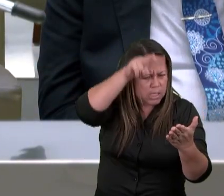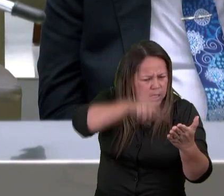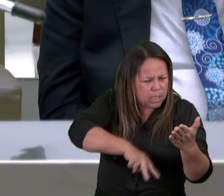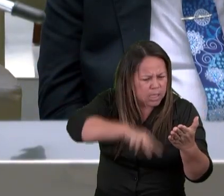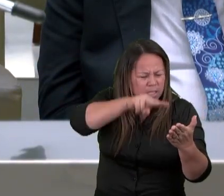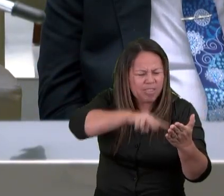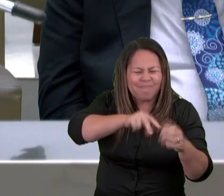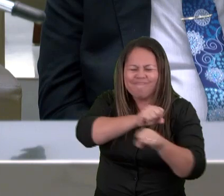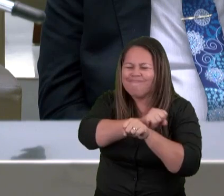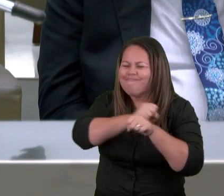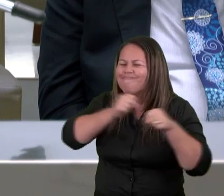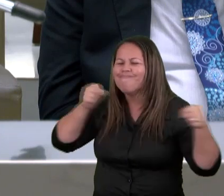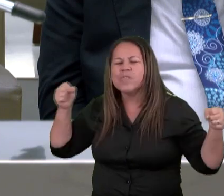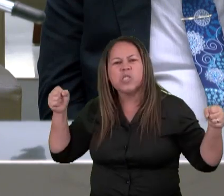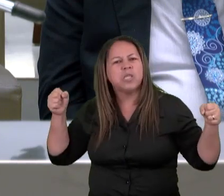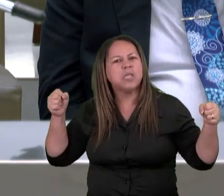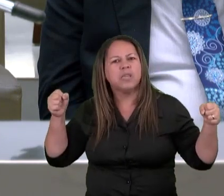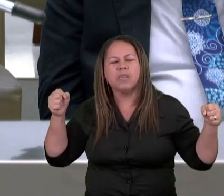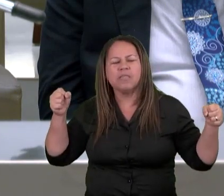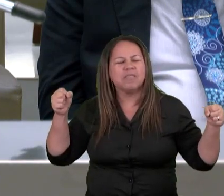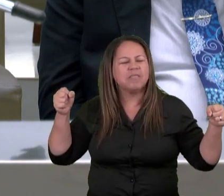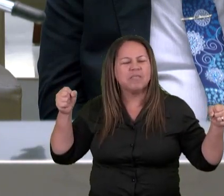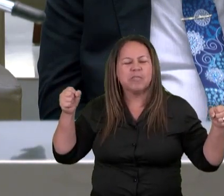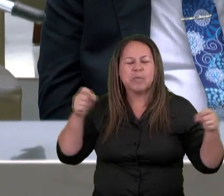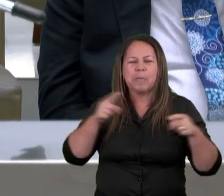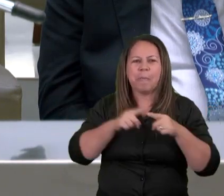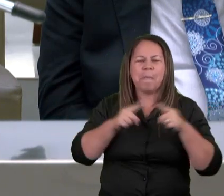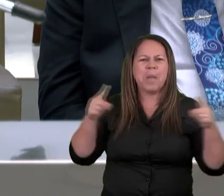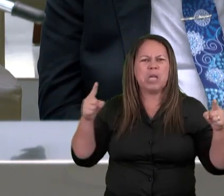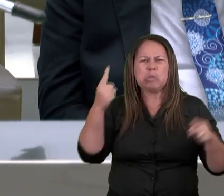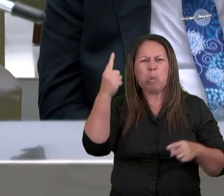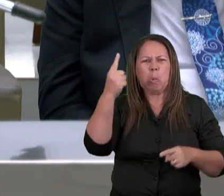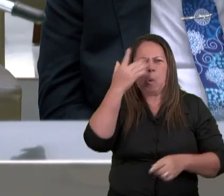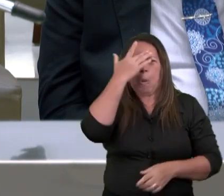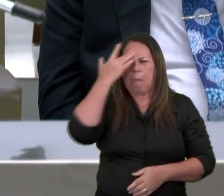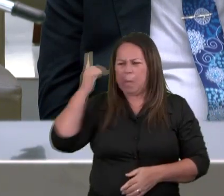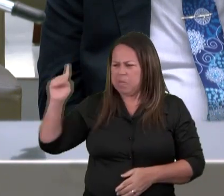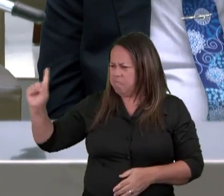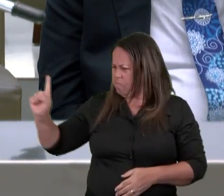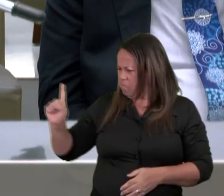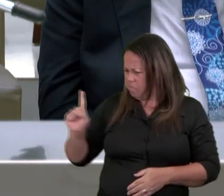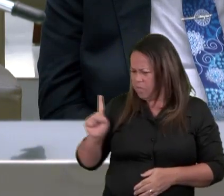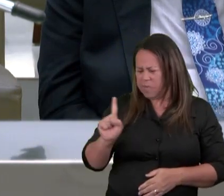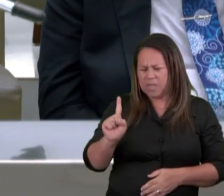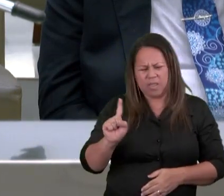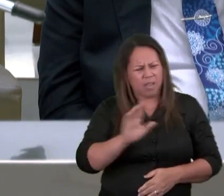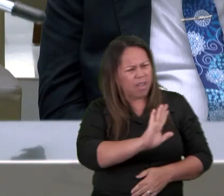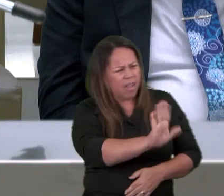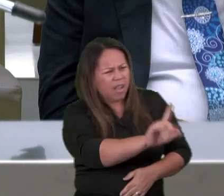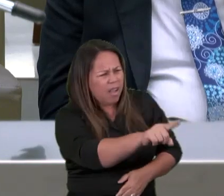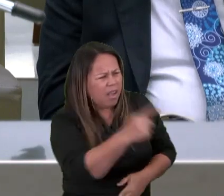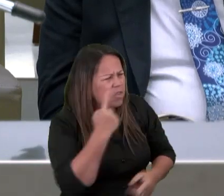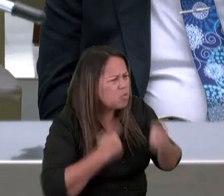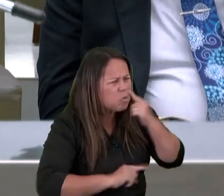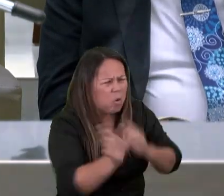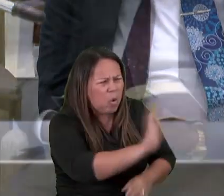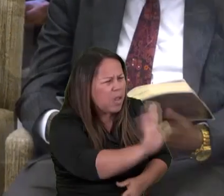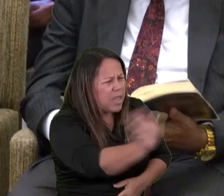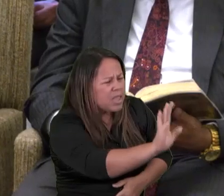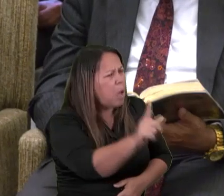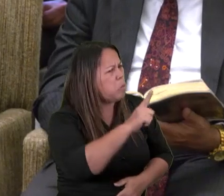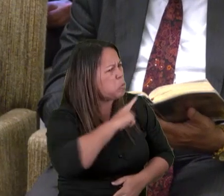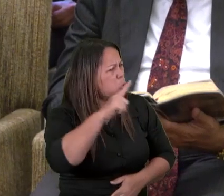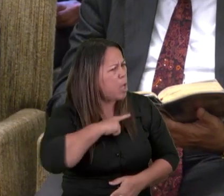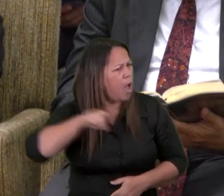olhar para ele e disse-me um dos anciãos, não chores, eis aqui